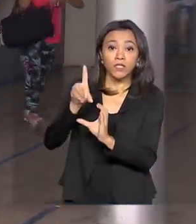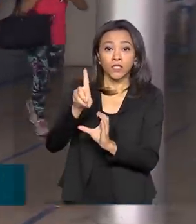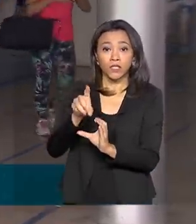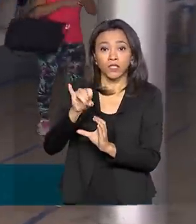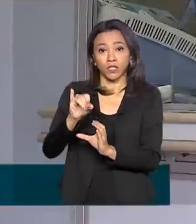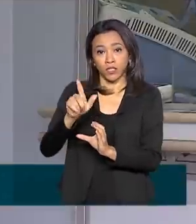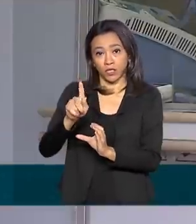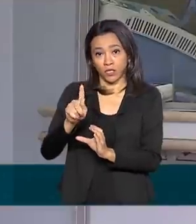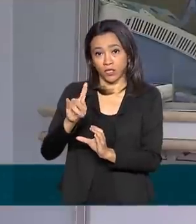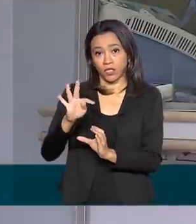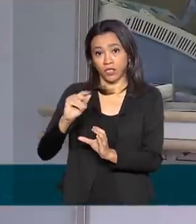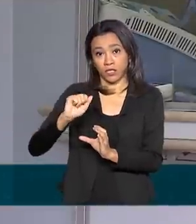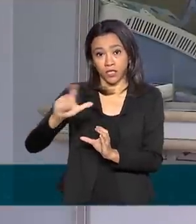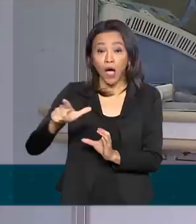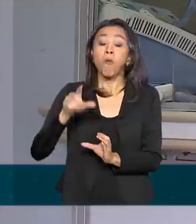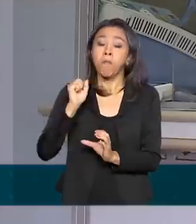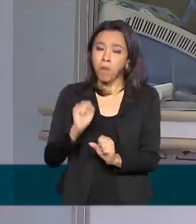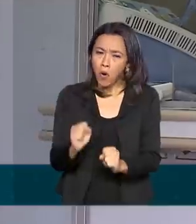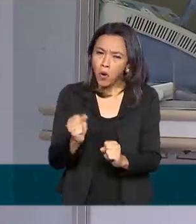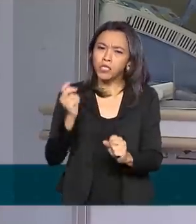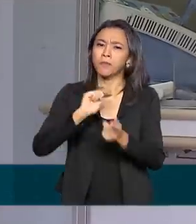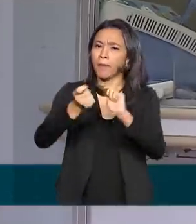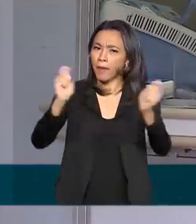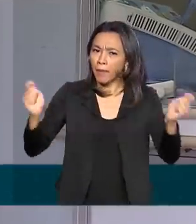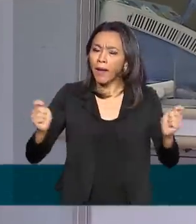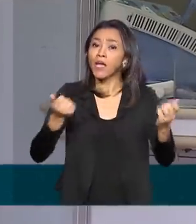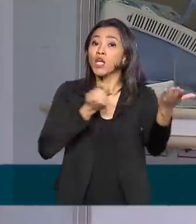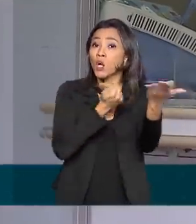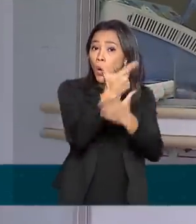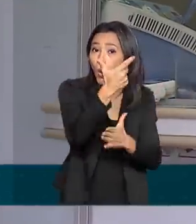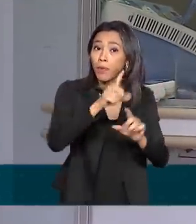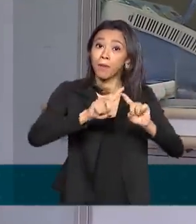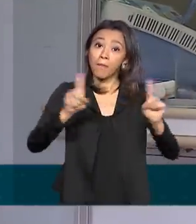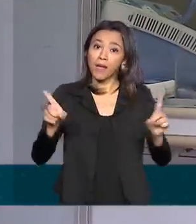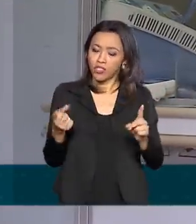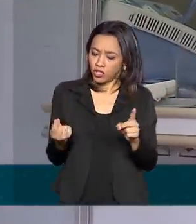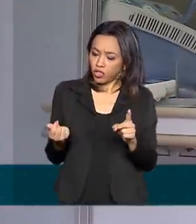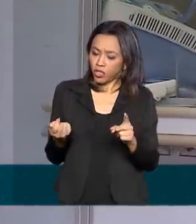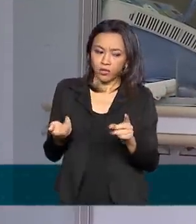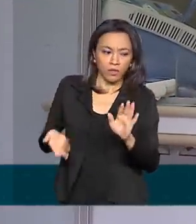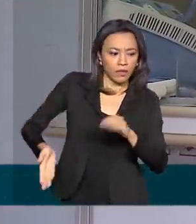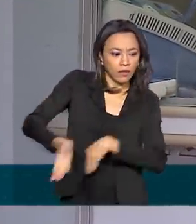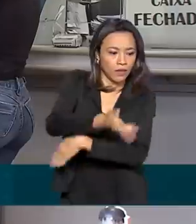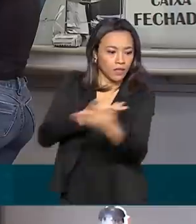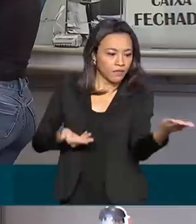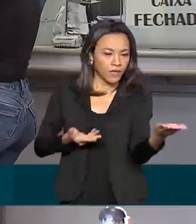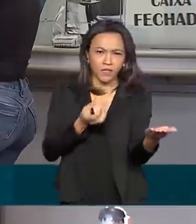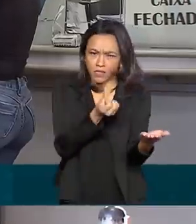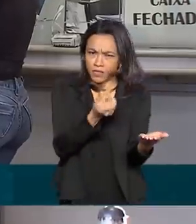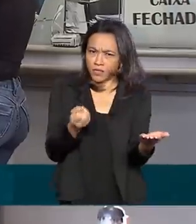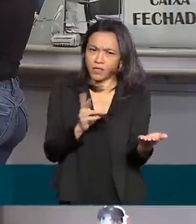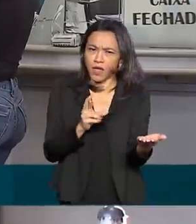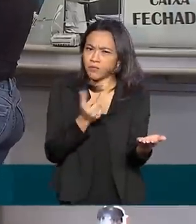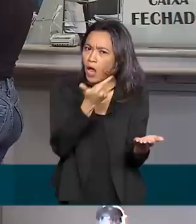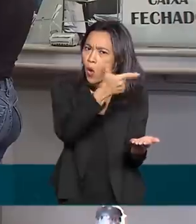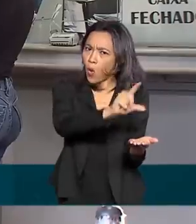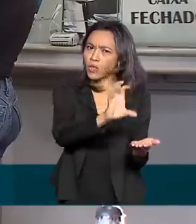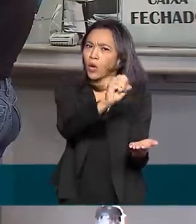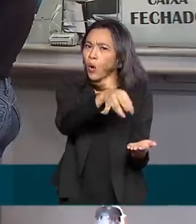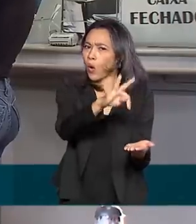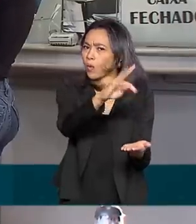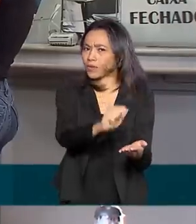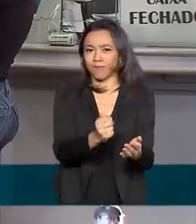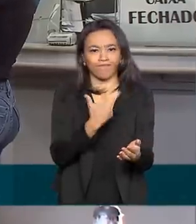permitidos pagamentos e compras online, mas não podem ser feitas transferências do valor de R 600,00 para outras